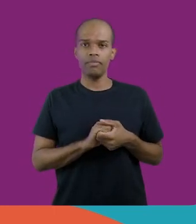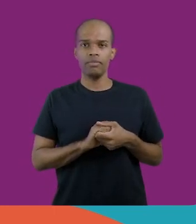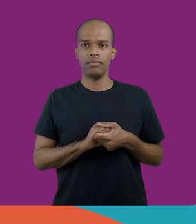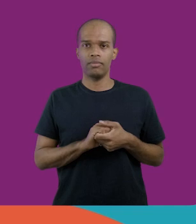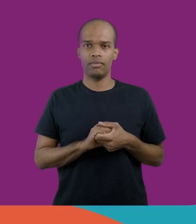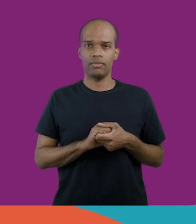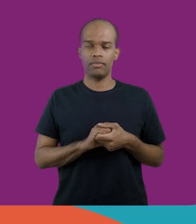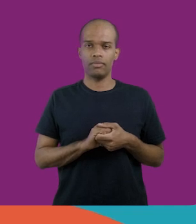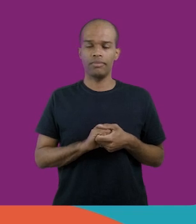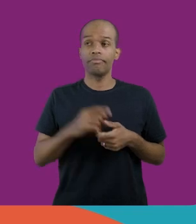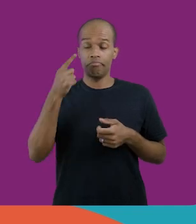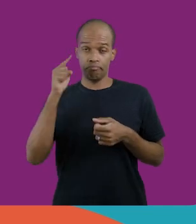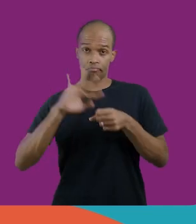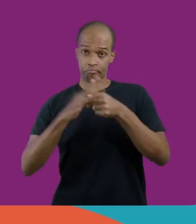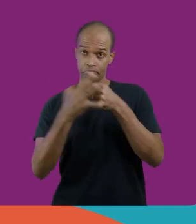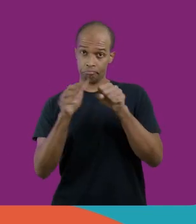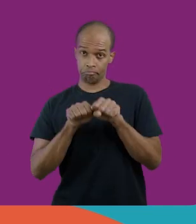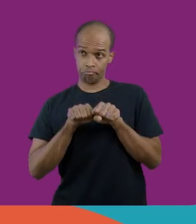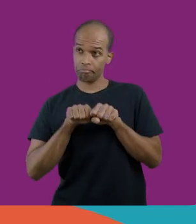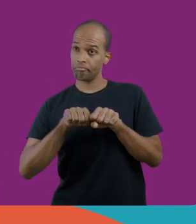da pandemia,